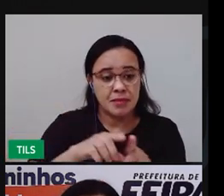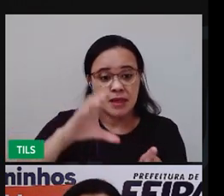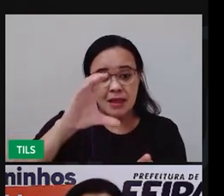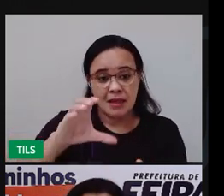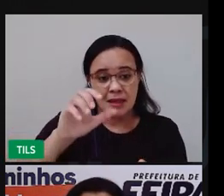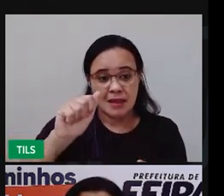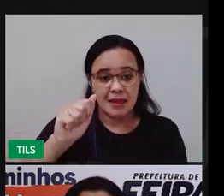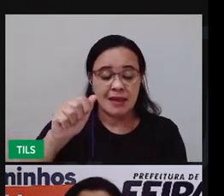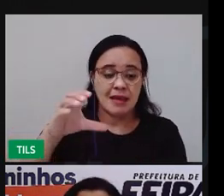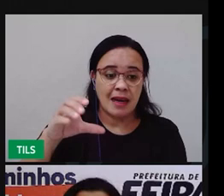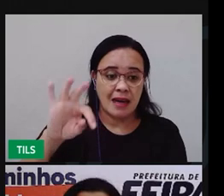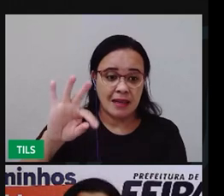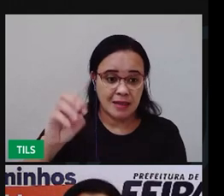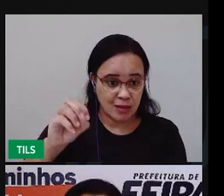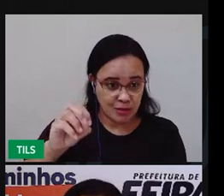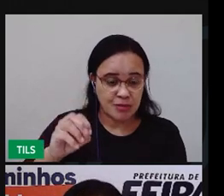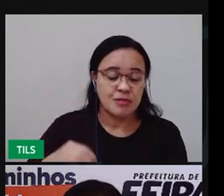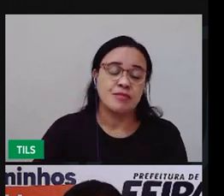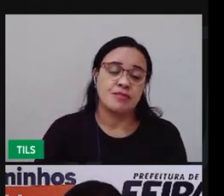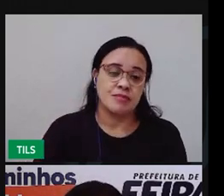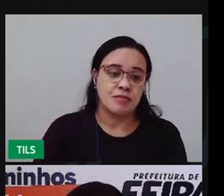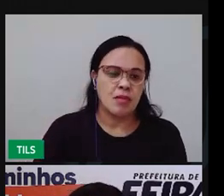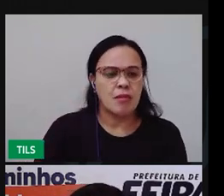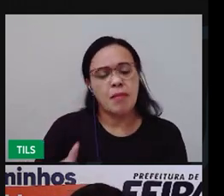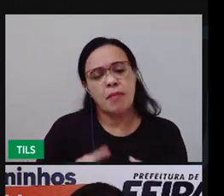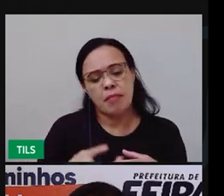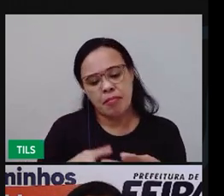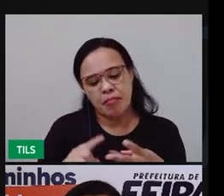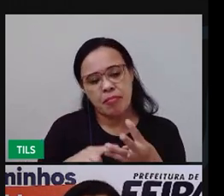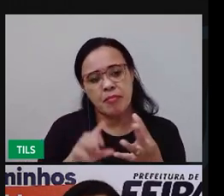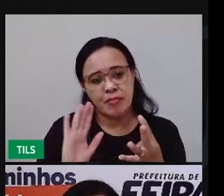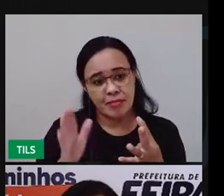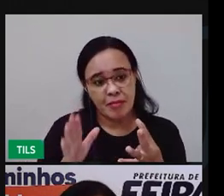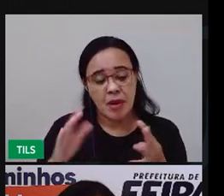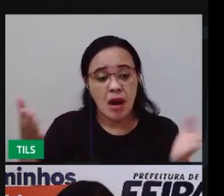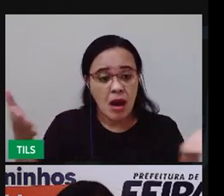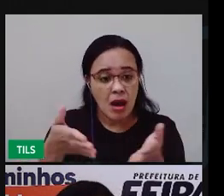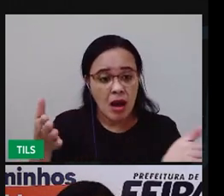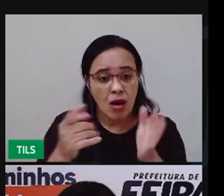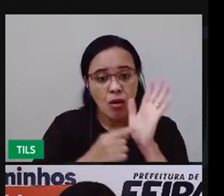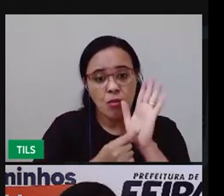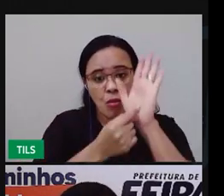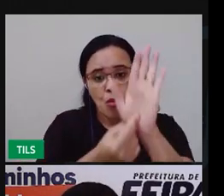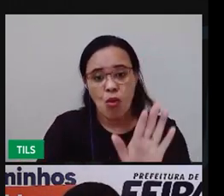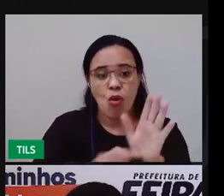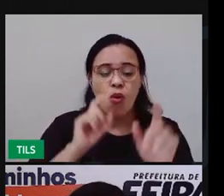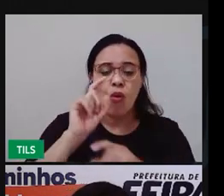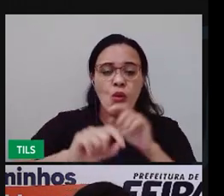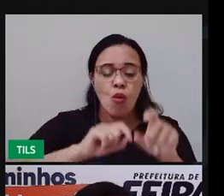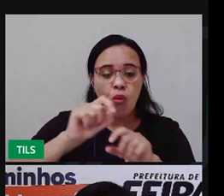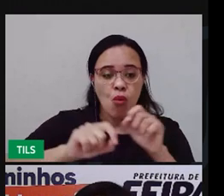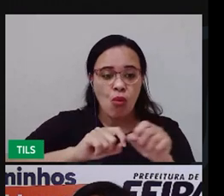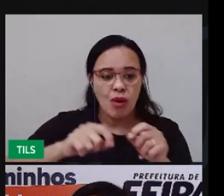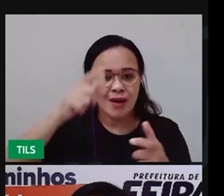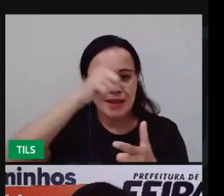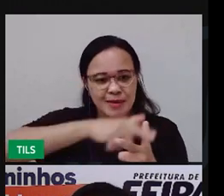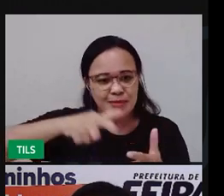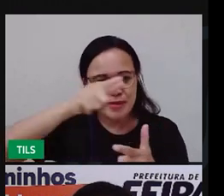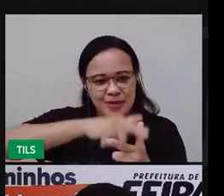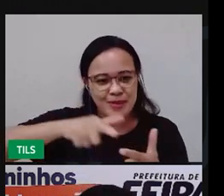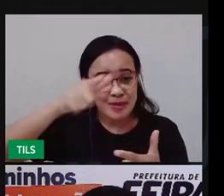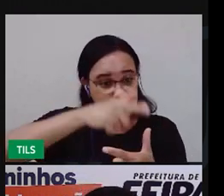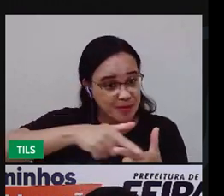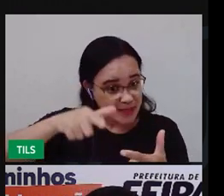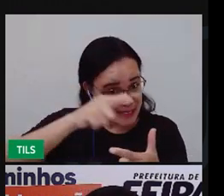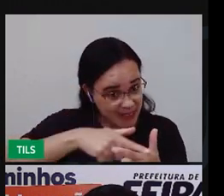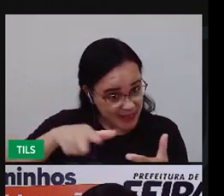Agora, eu vou mostrar para vocês alguns problemas matemáticos que trazem